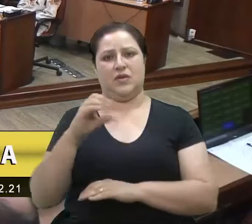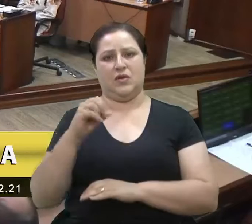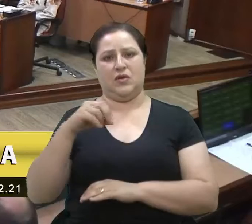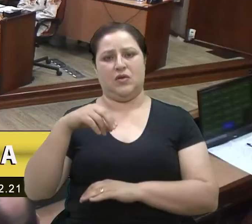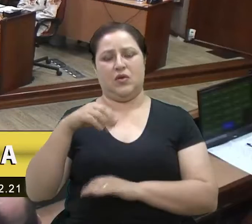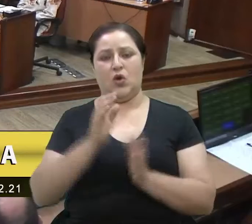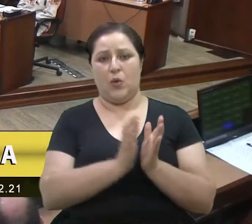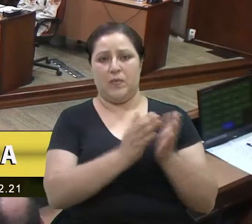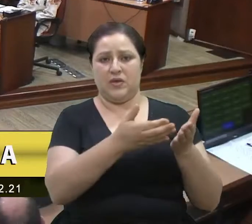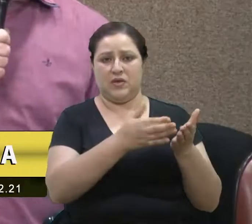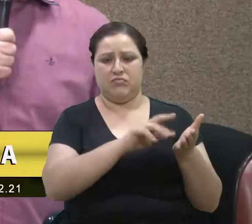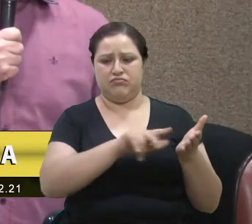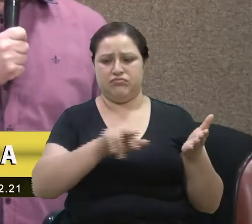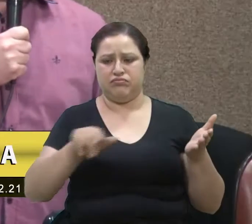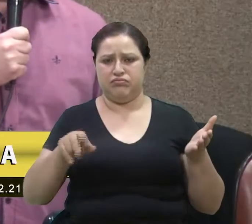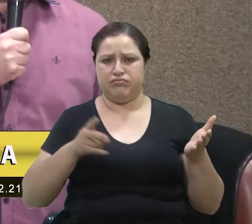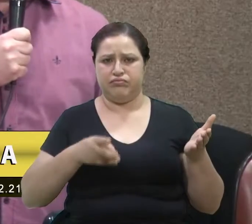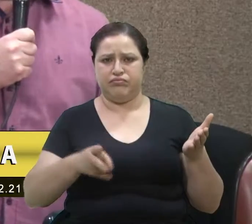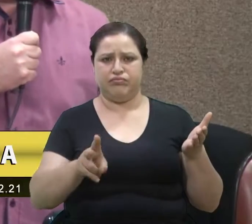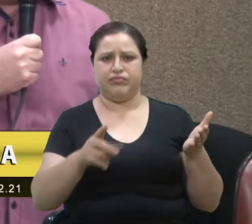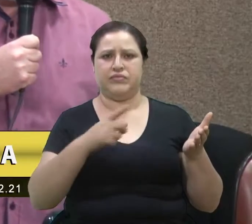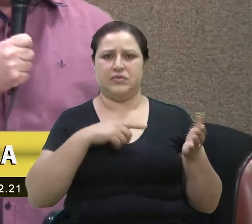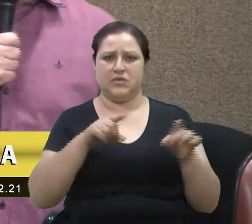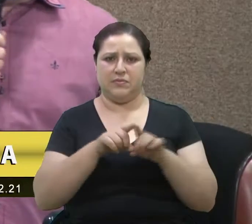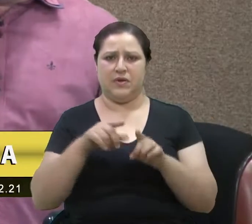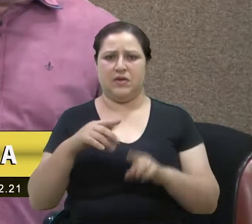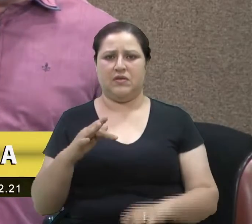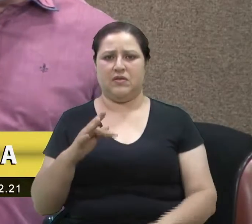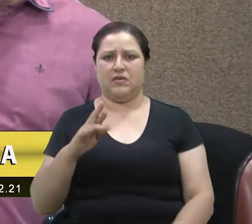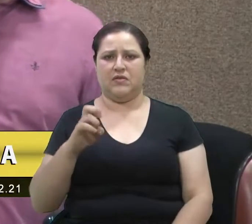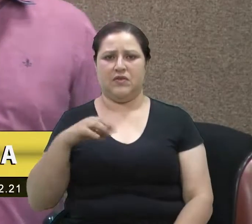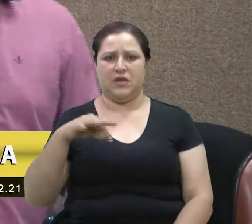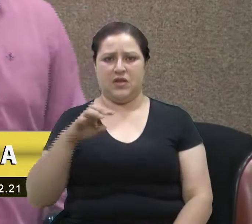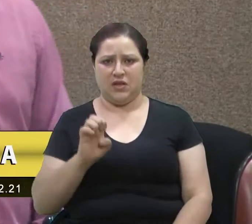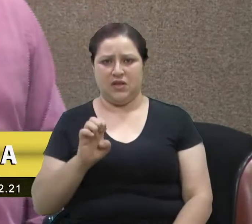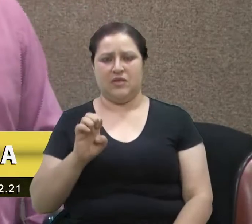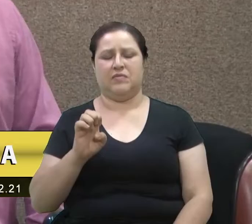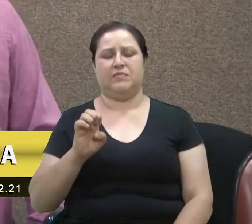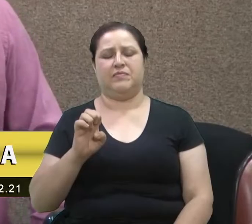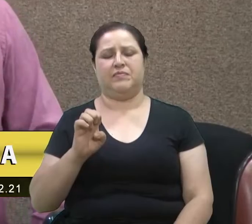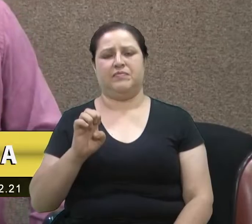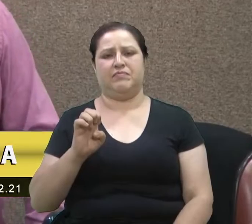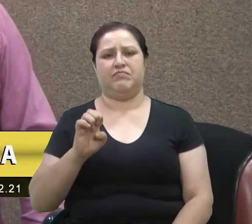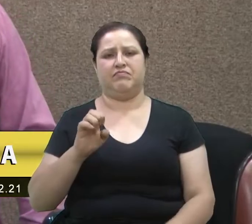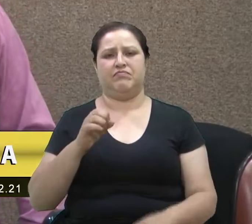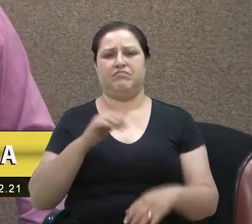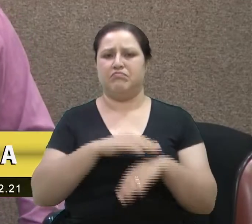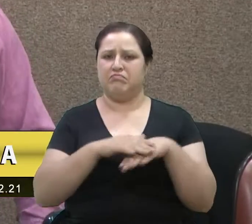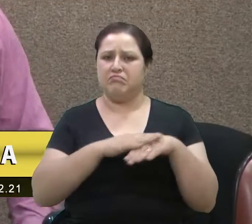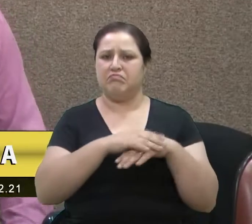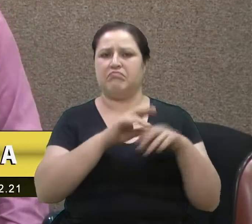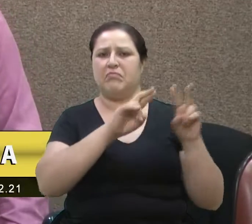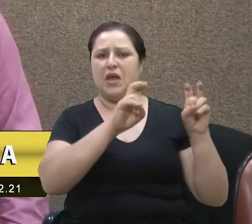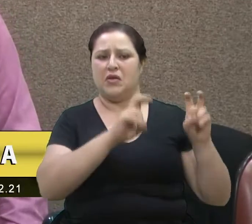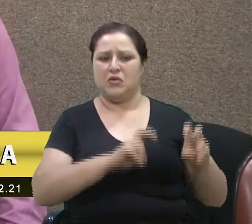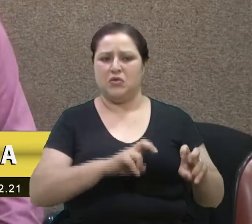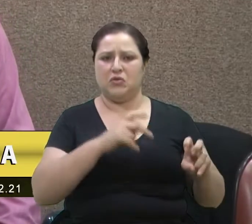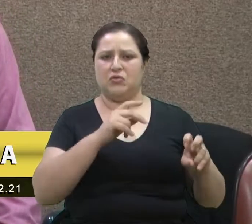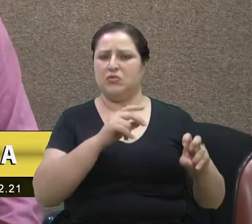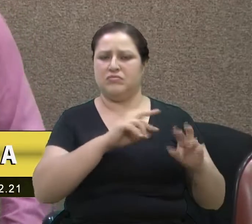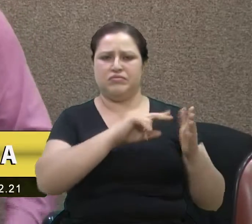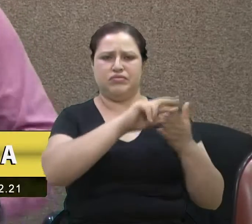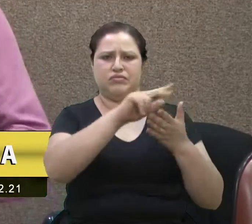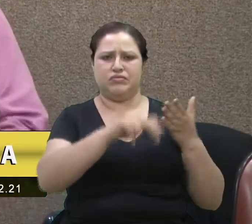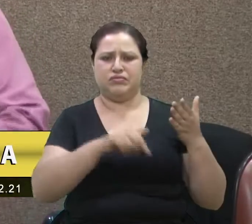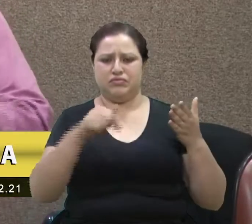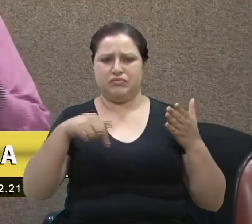e também diversas frentes parlamentares que tratam dos mais variados assuntos aqui para o município de Caxias do